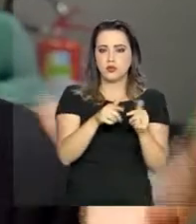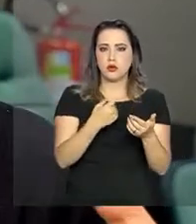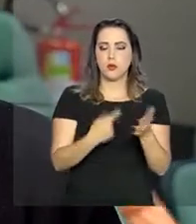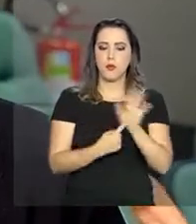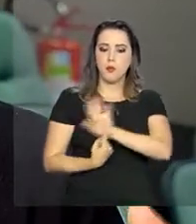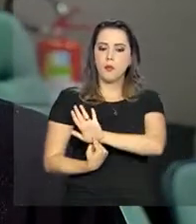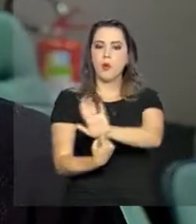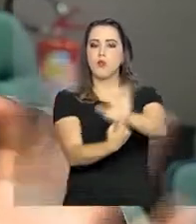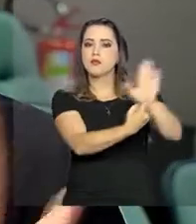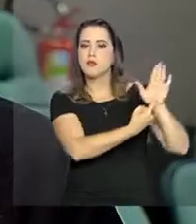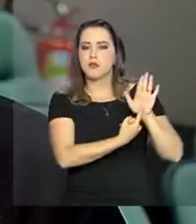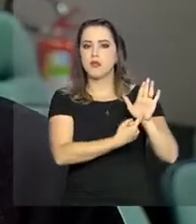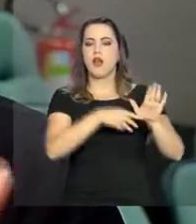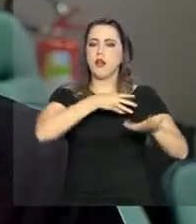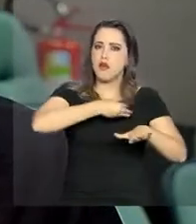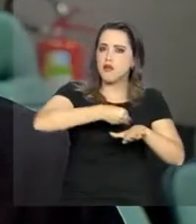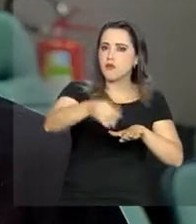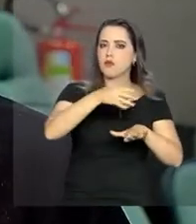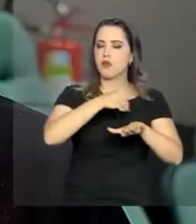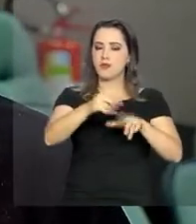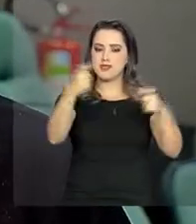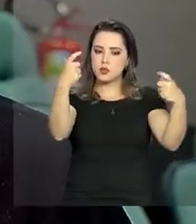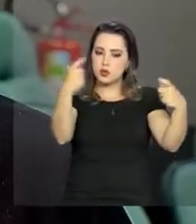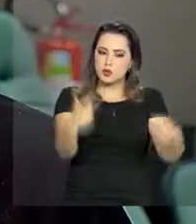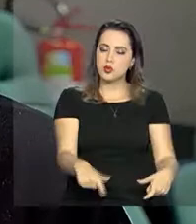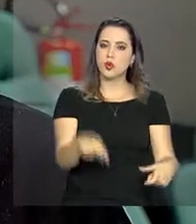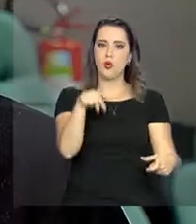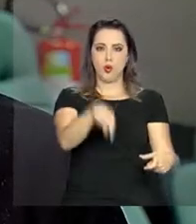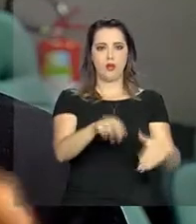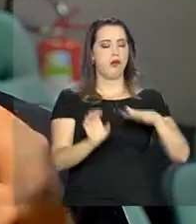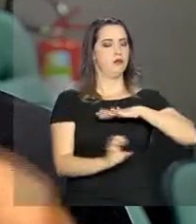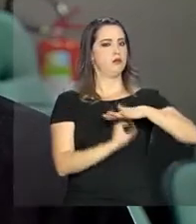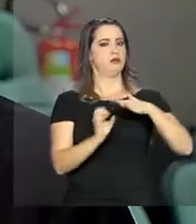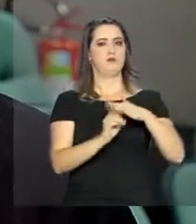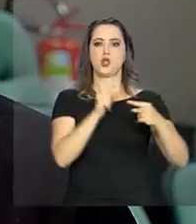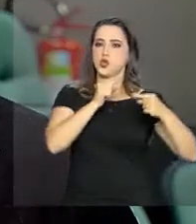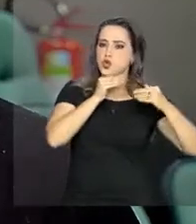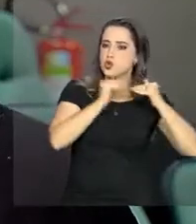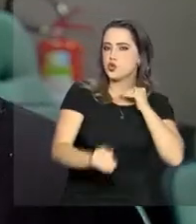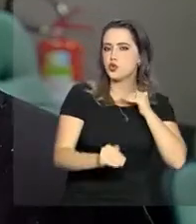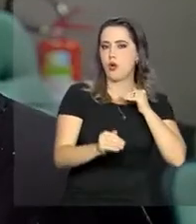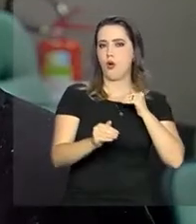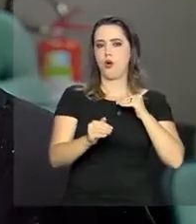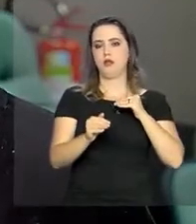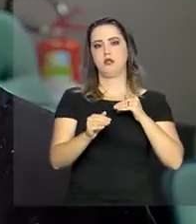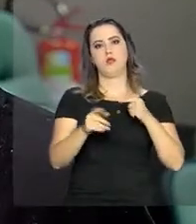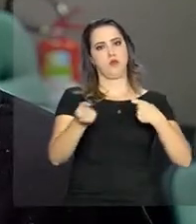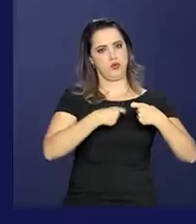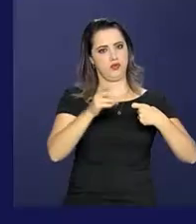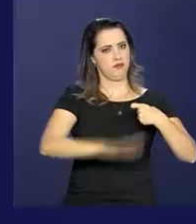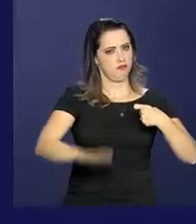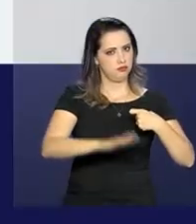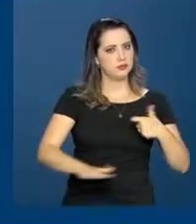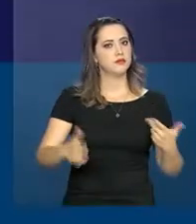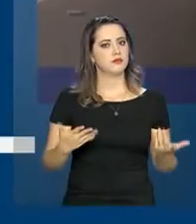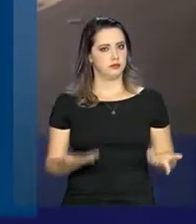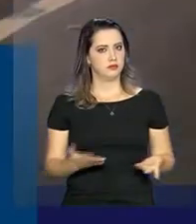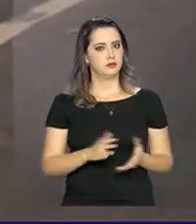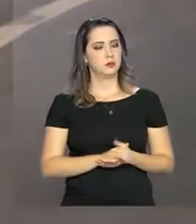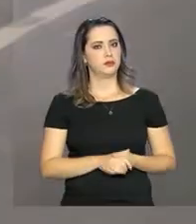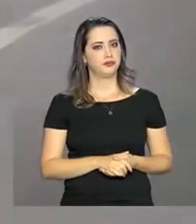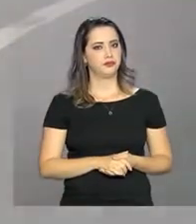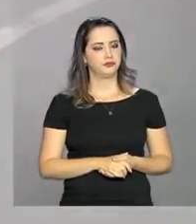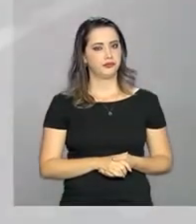visível informações de que aquele empreendimento é intolerante à exploração sexual. Segundo a Polícia